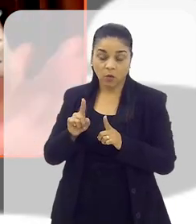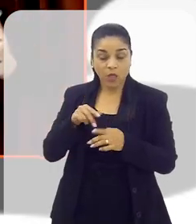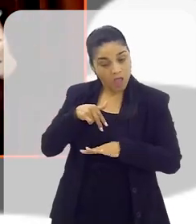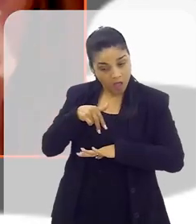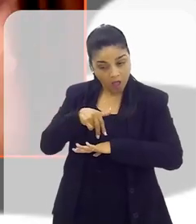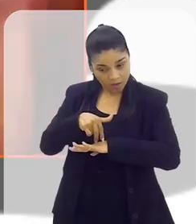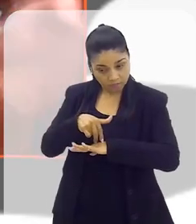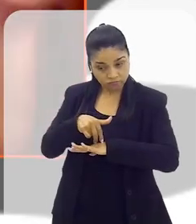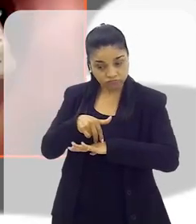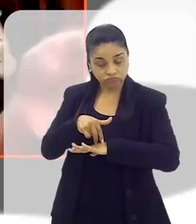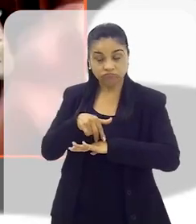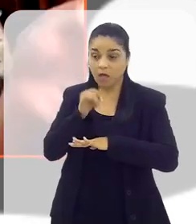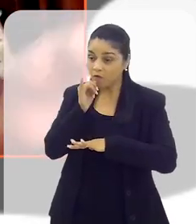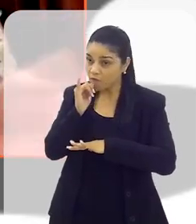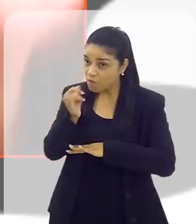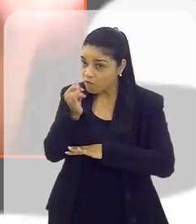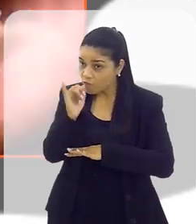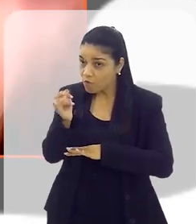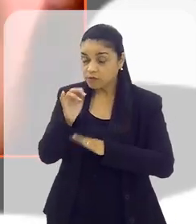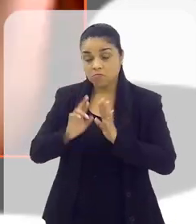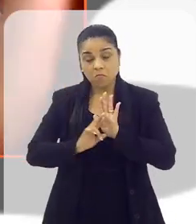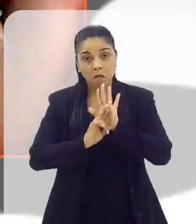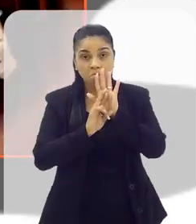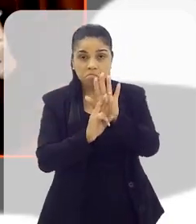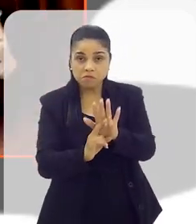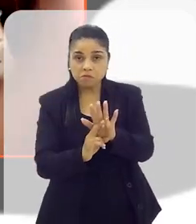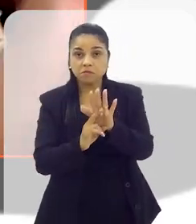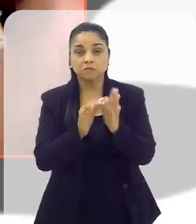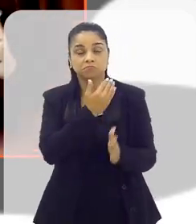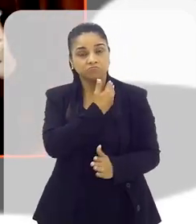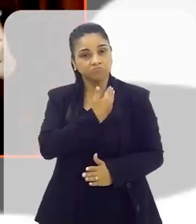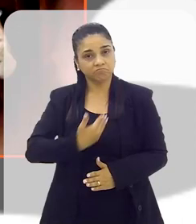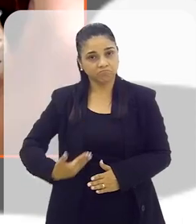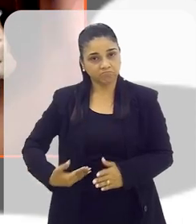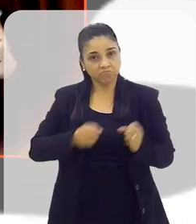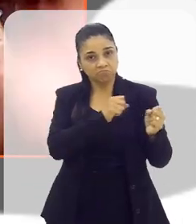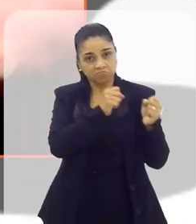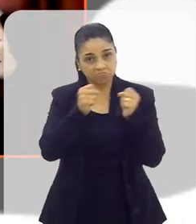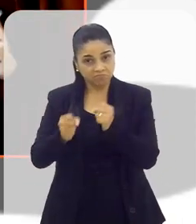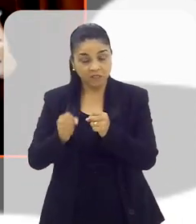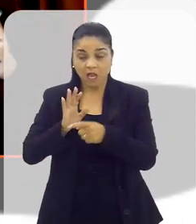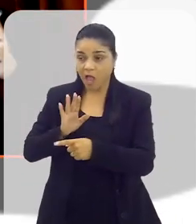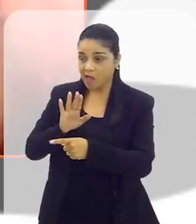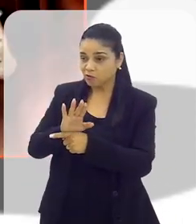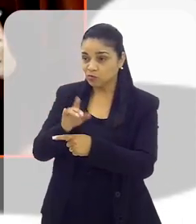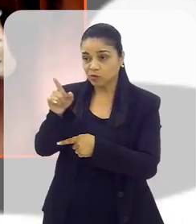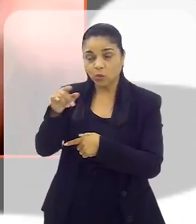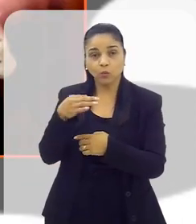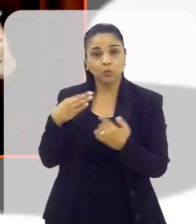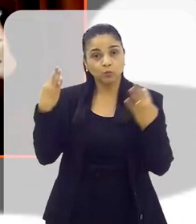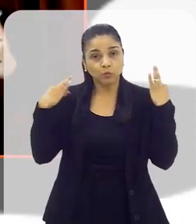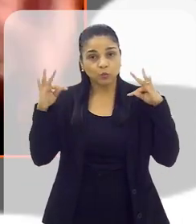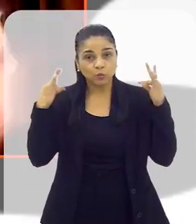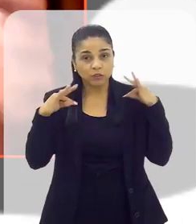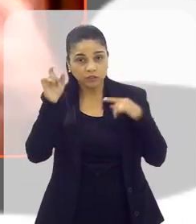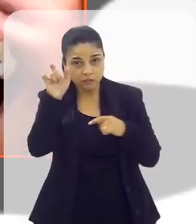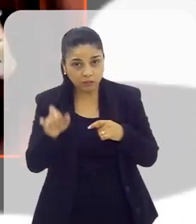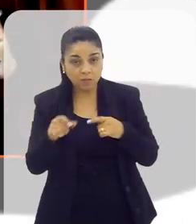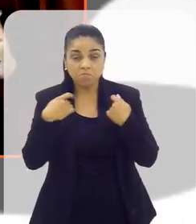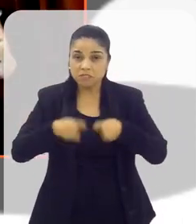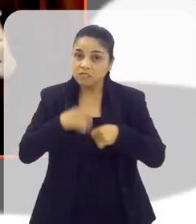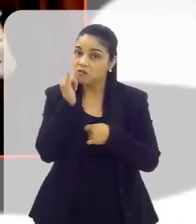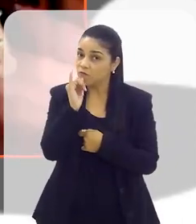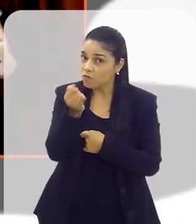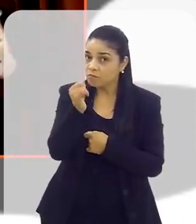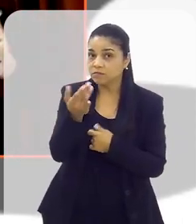realidade, uma ocorrência. Ele está ali o tempo inteiro como um representante do poder público para ajudar o turista que visita e que precisa de